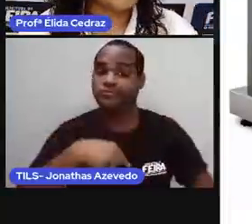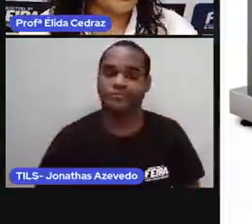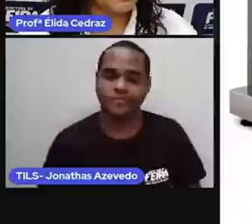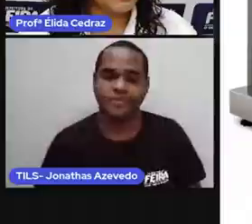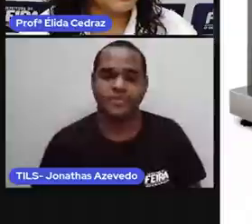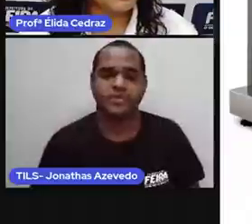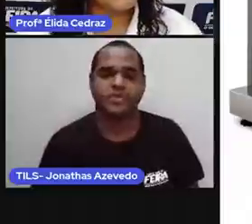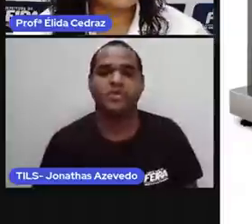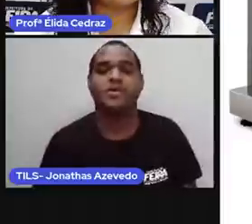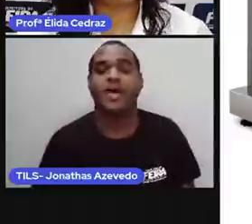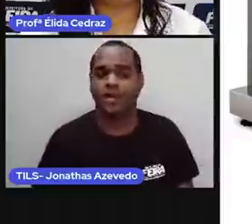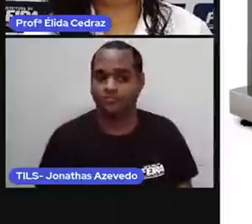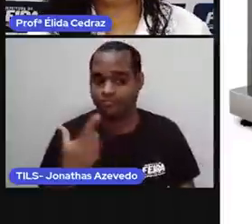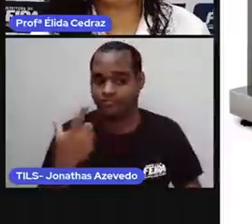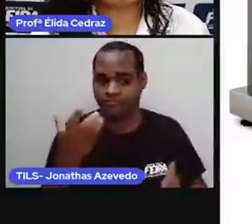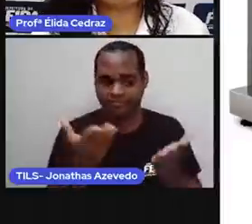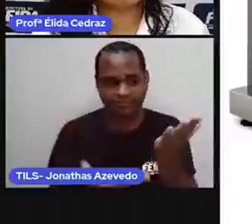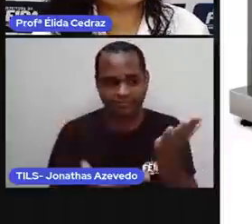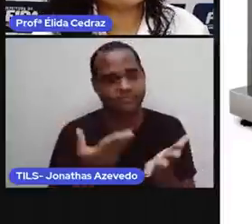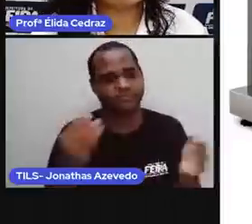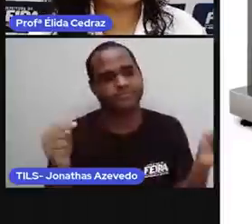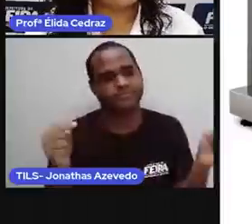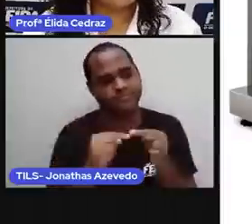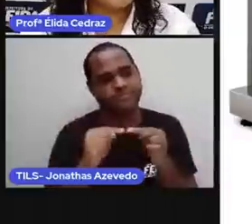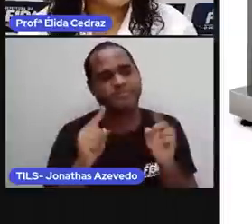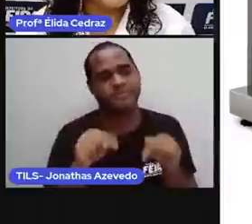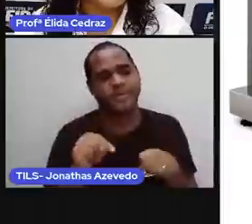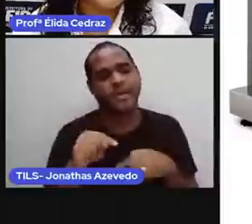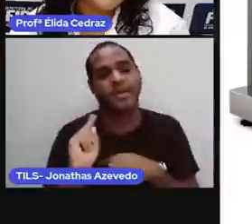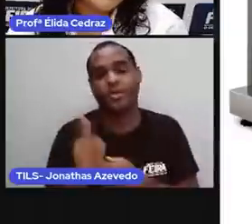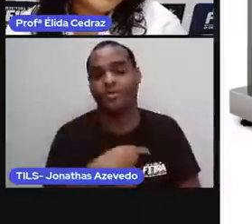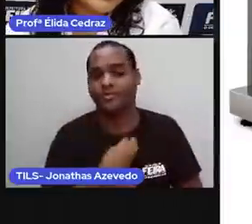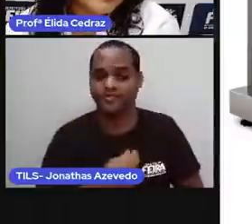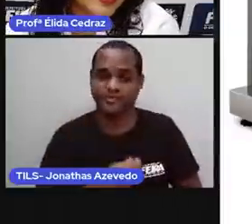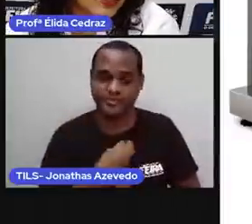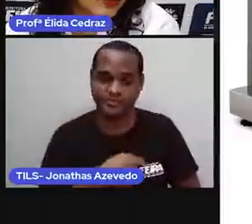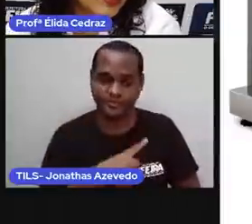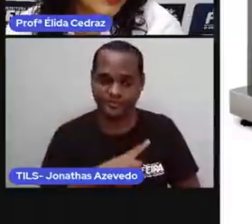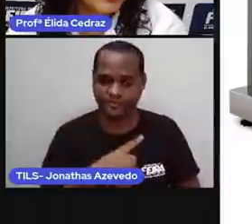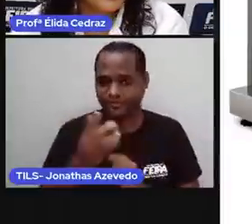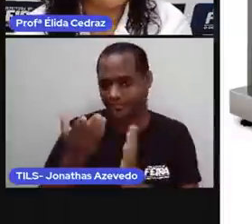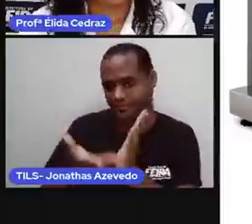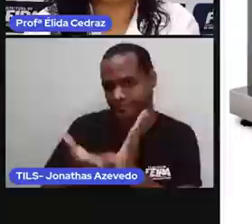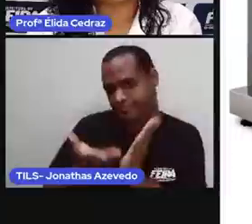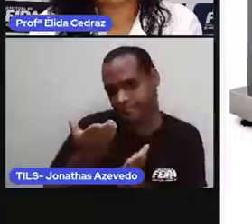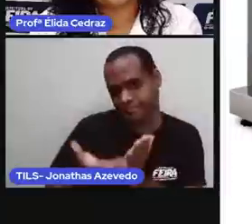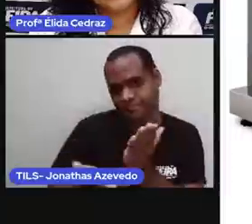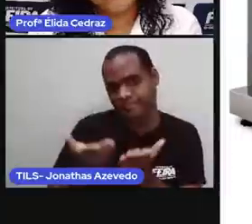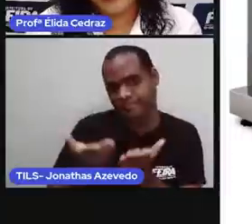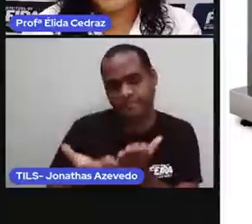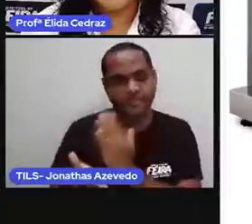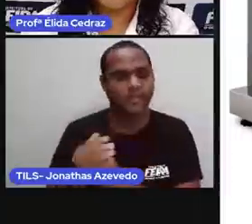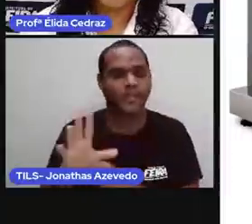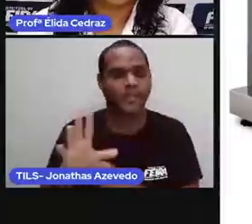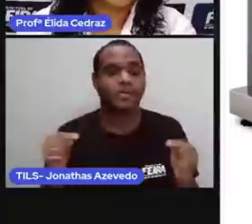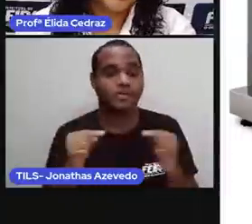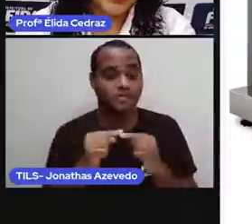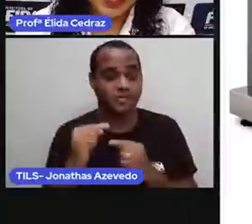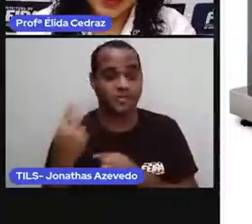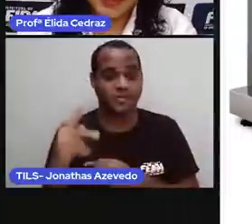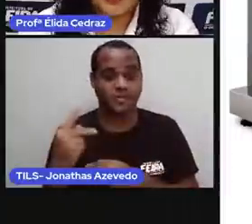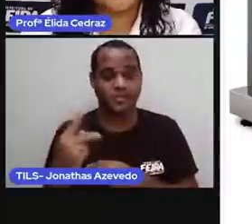as balanças fazem isso para a gente. Vai dar em quilos o peso da massa